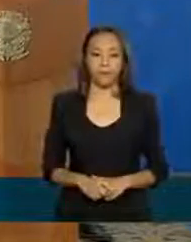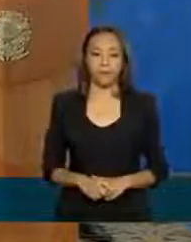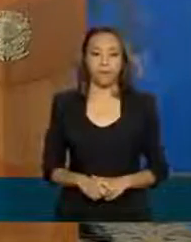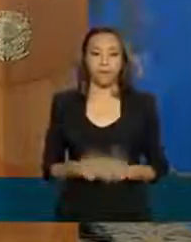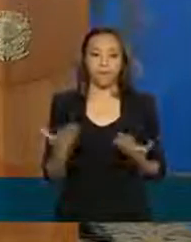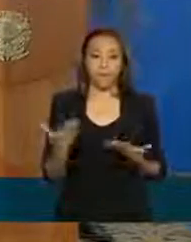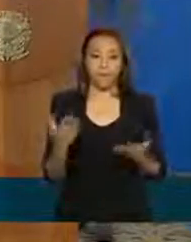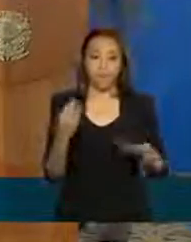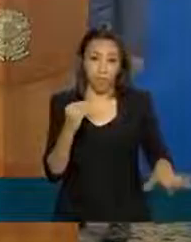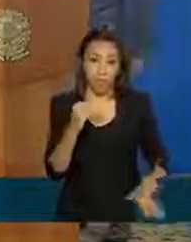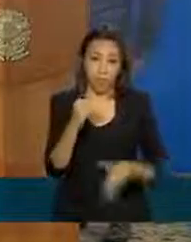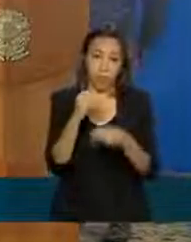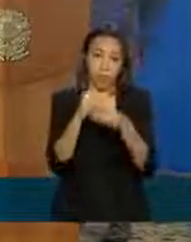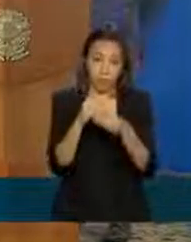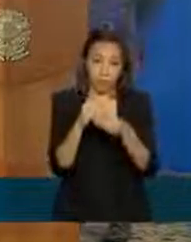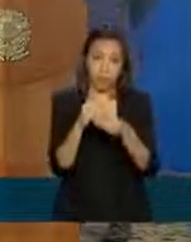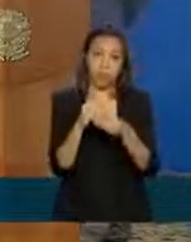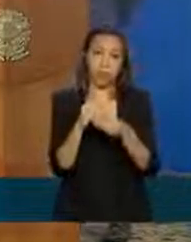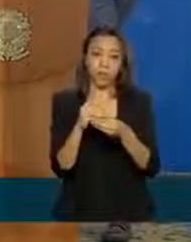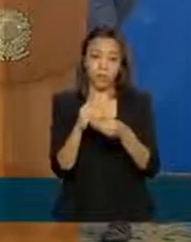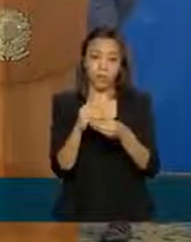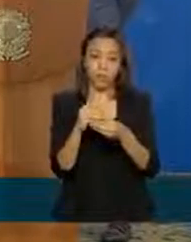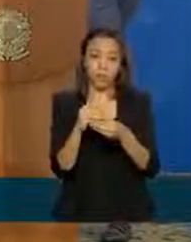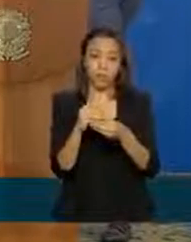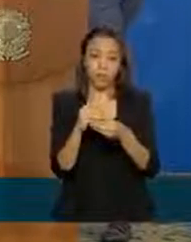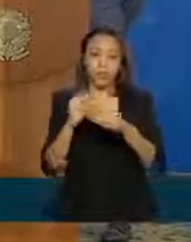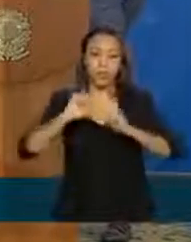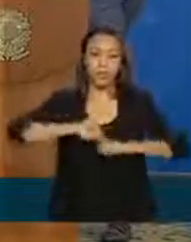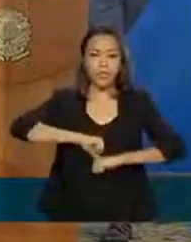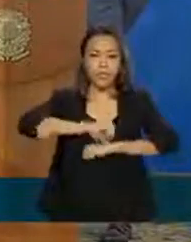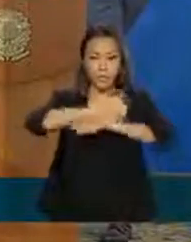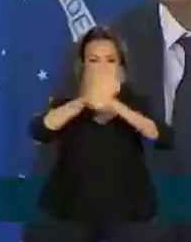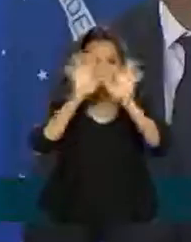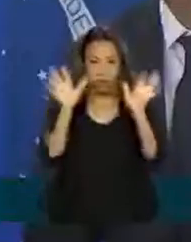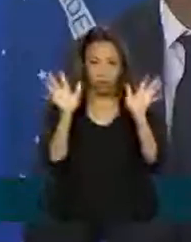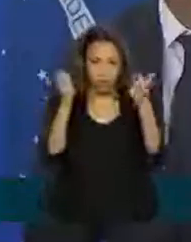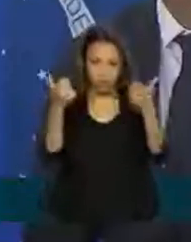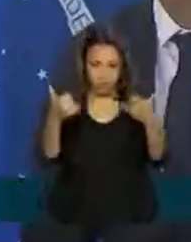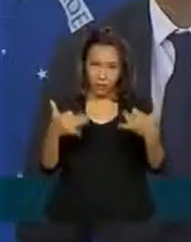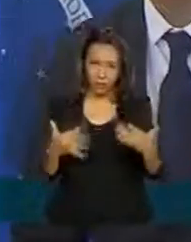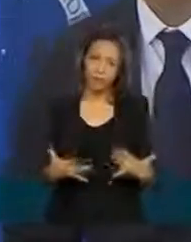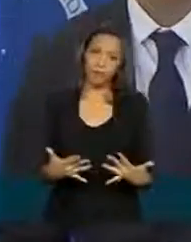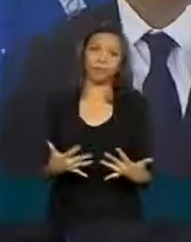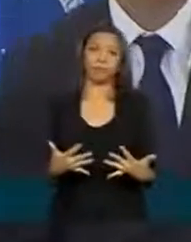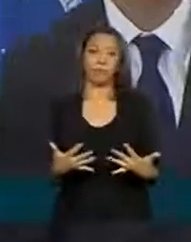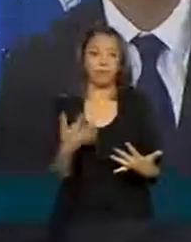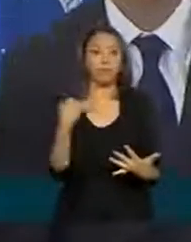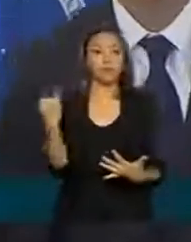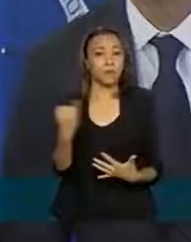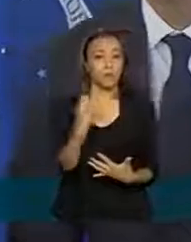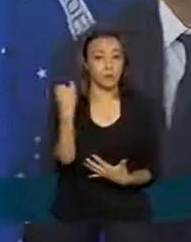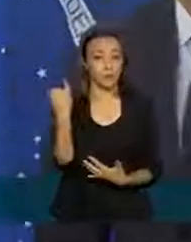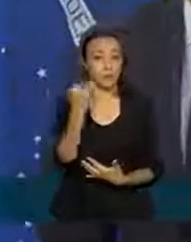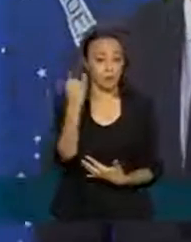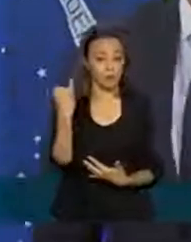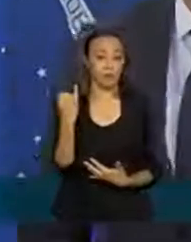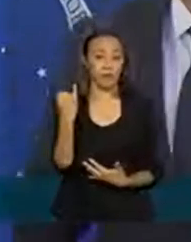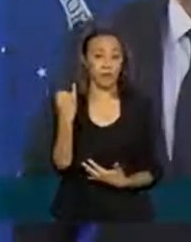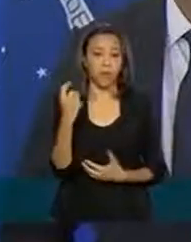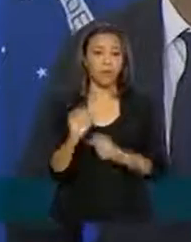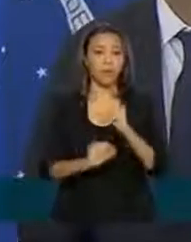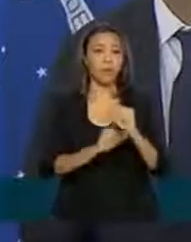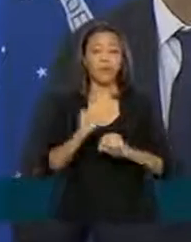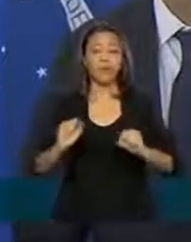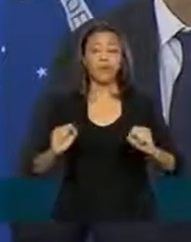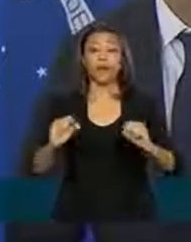complementando apenas para deixar bem claro porque é uma situação bastante importante sobre as